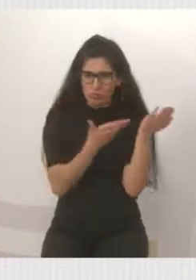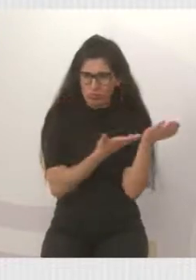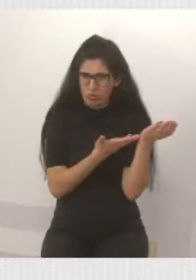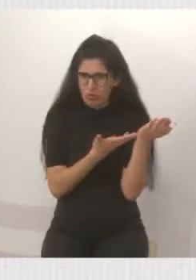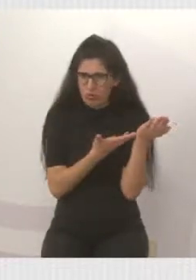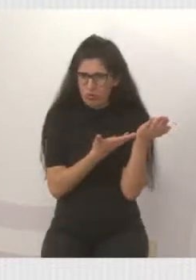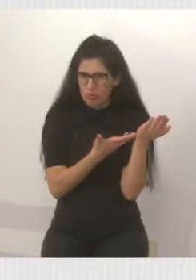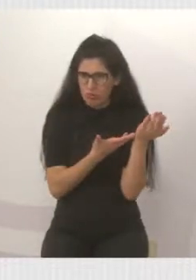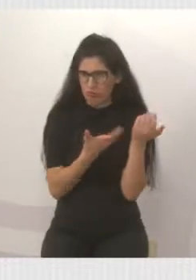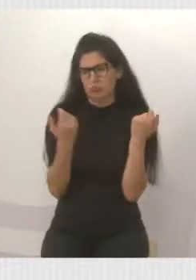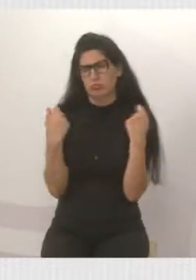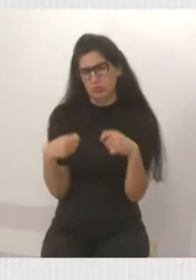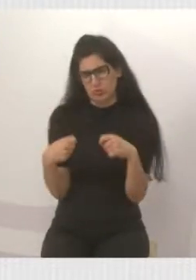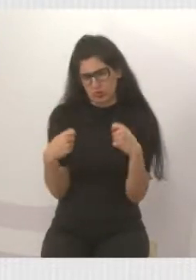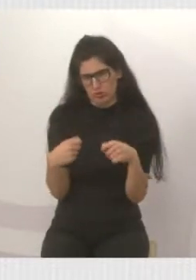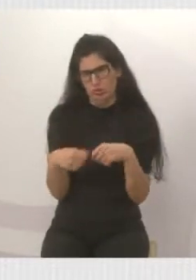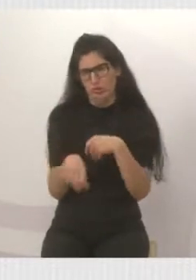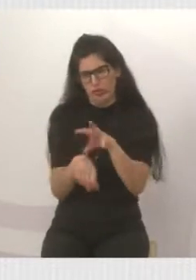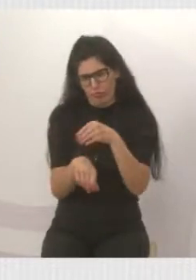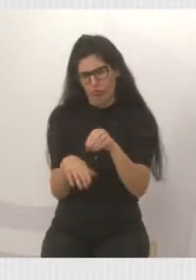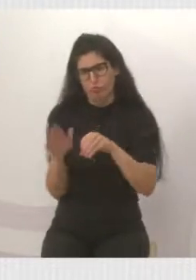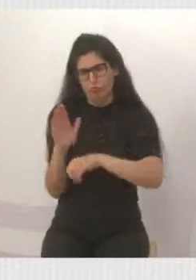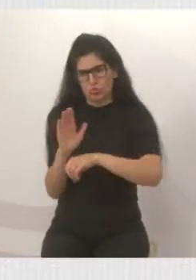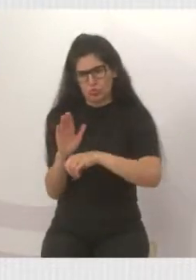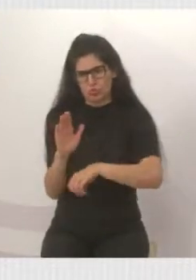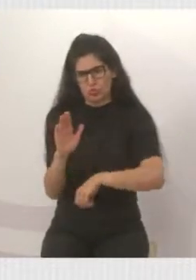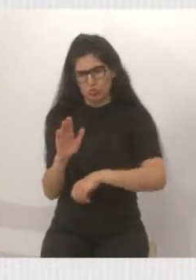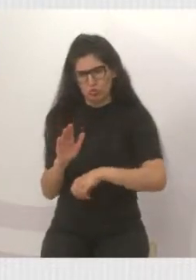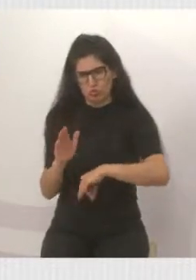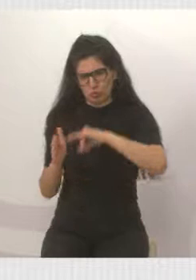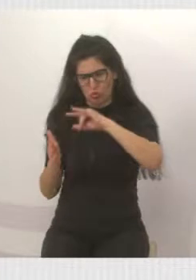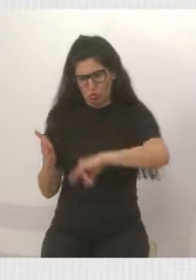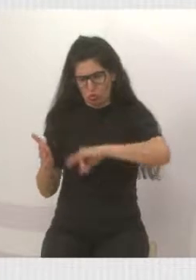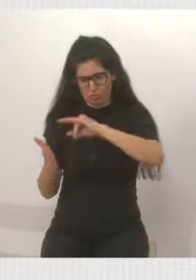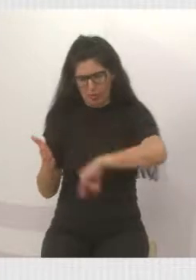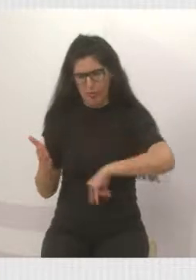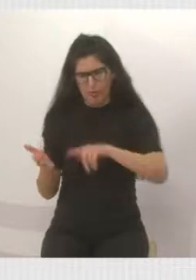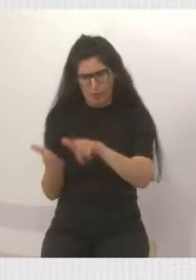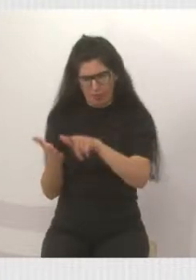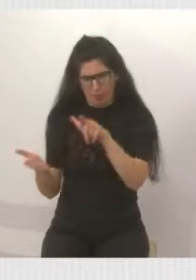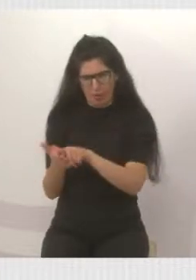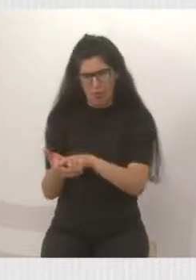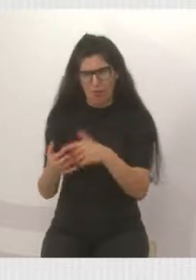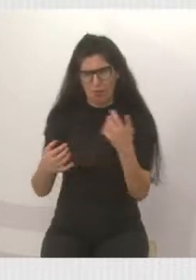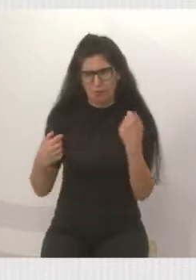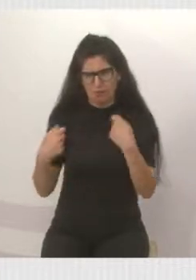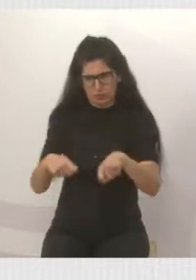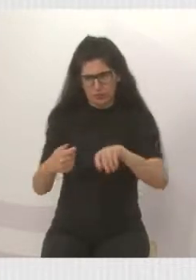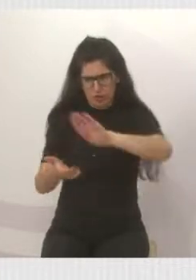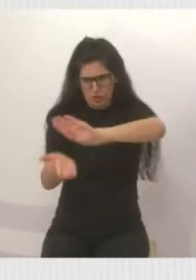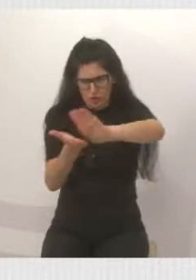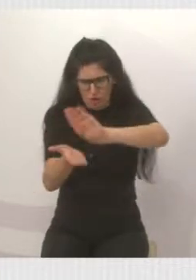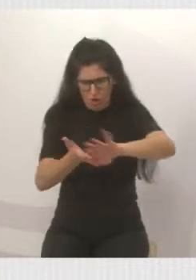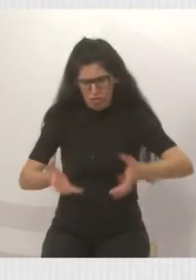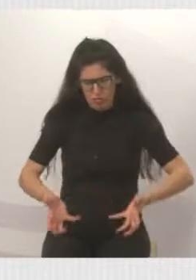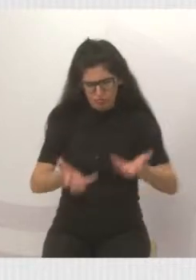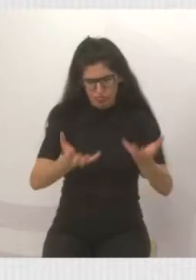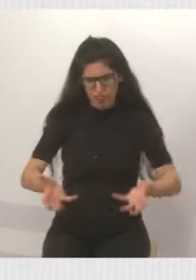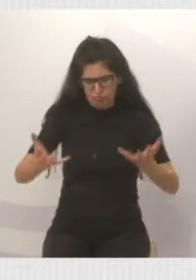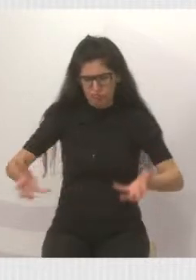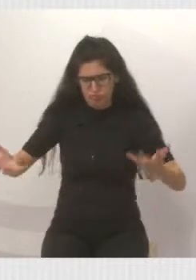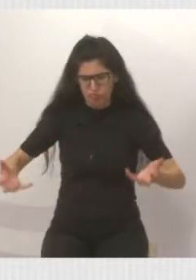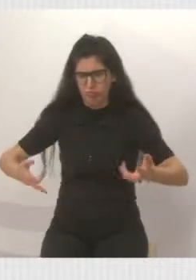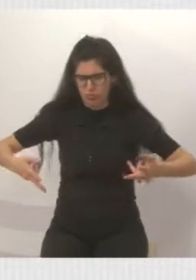Antônio. Peço que já fiz documento, já mandei. Peço que faça aquilo lá quanto mais rápido possível. A foto 3.